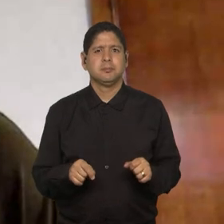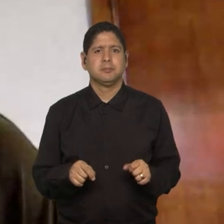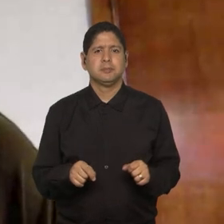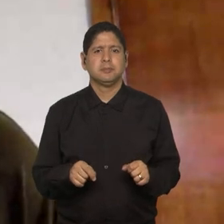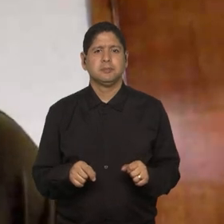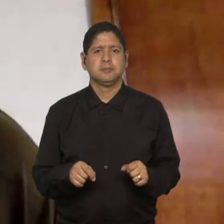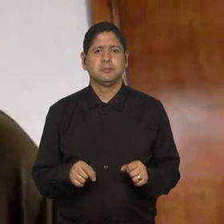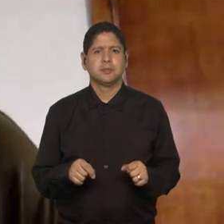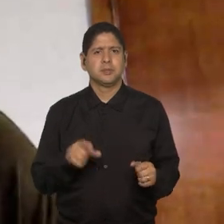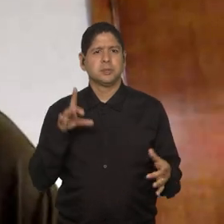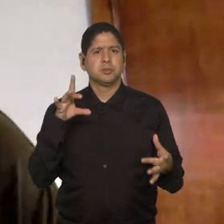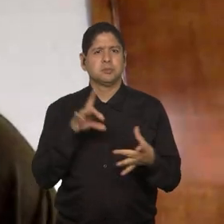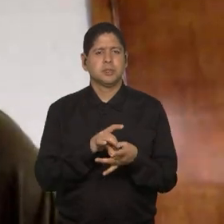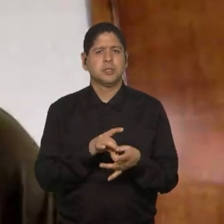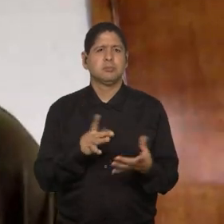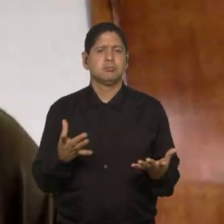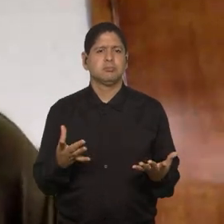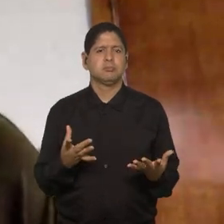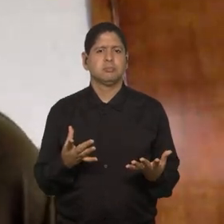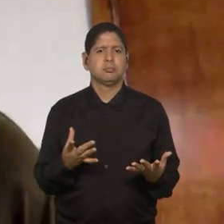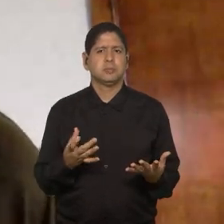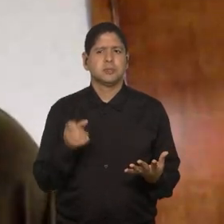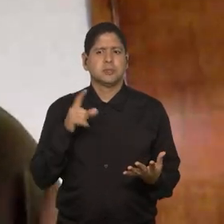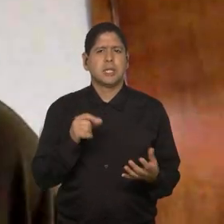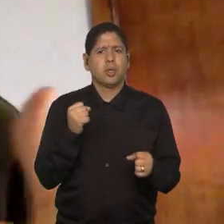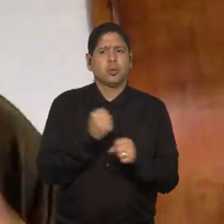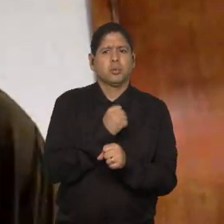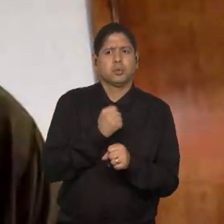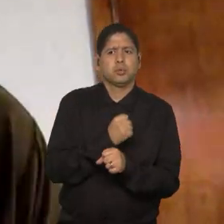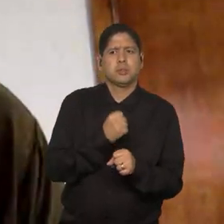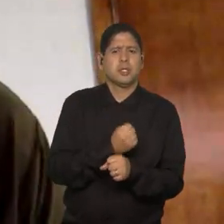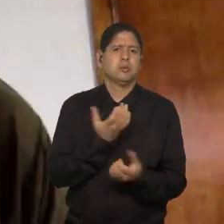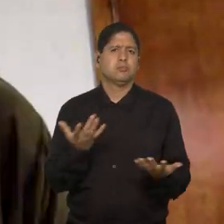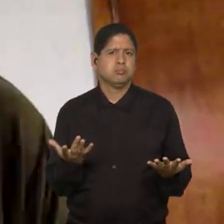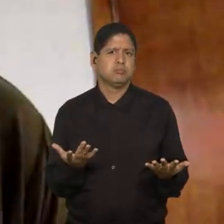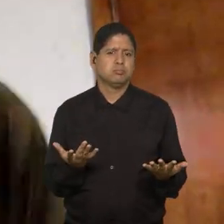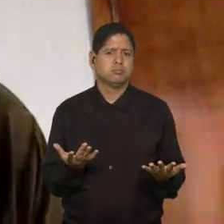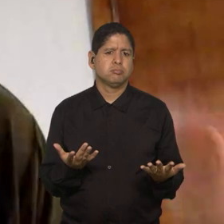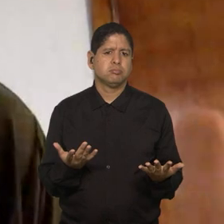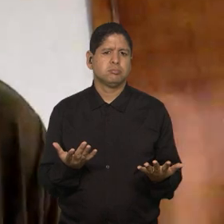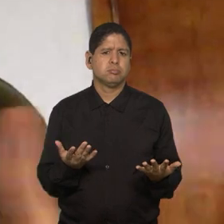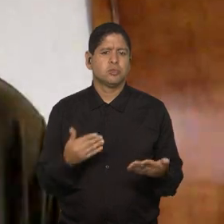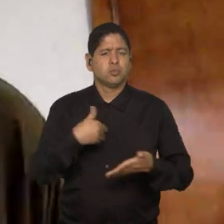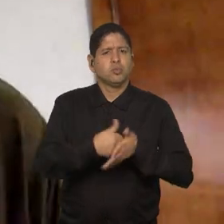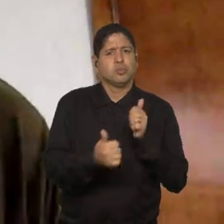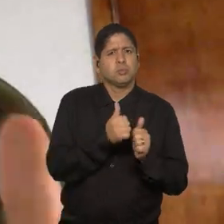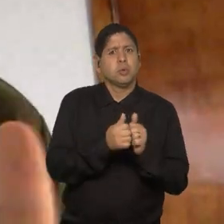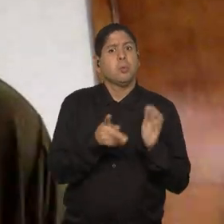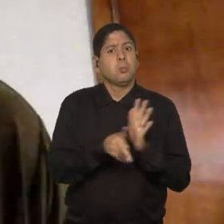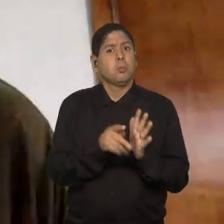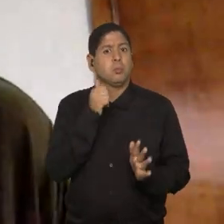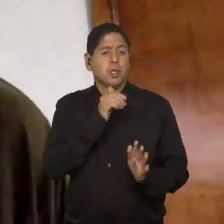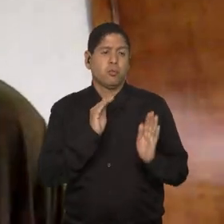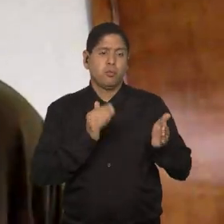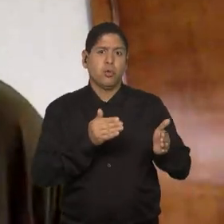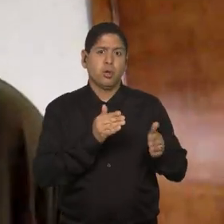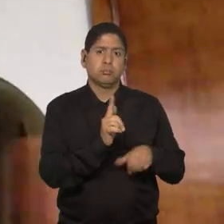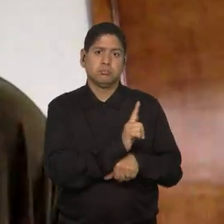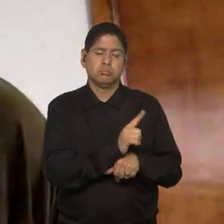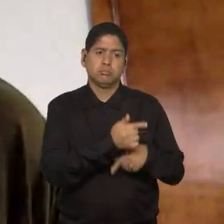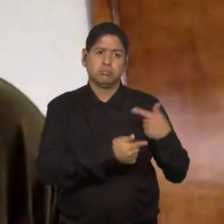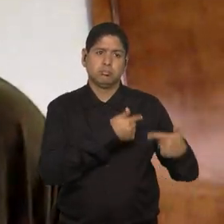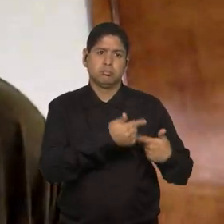contexto da construção do futebol feminino como foco dessa gestão.